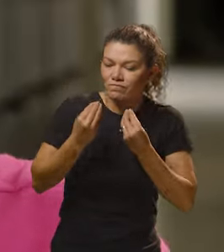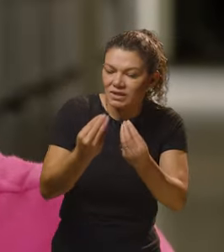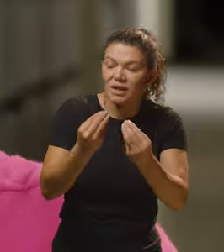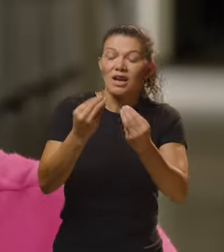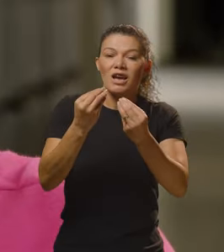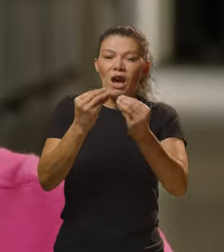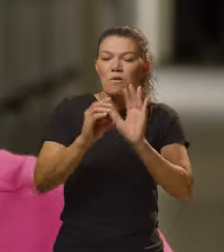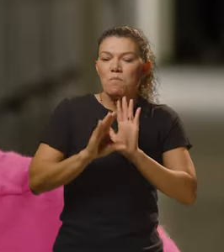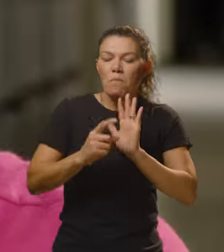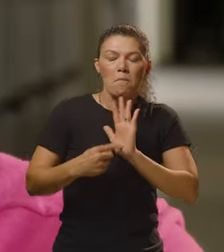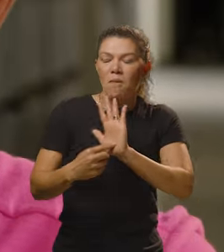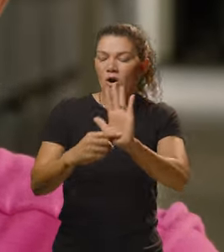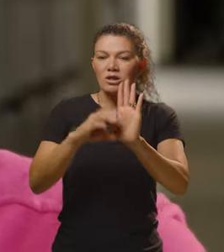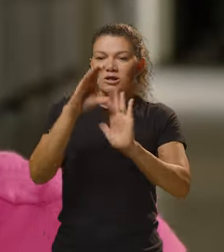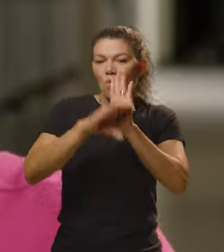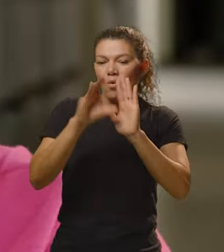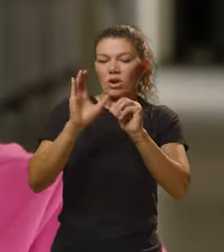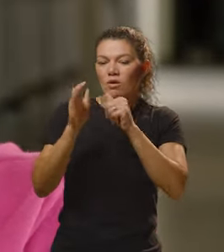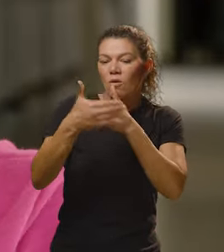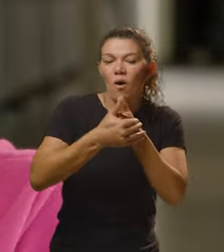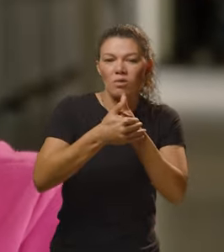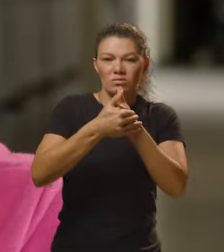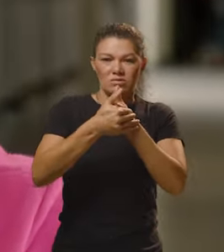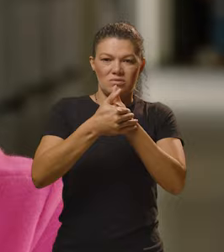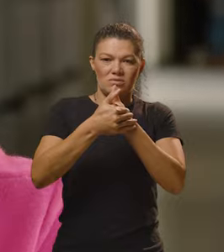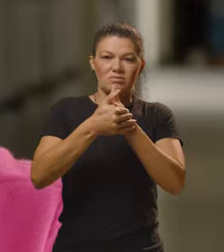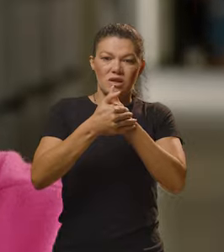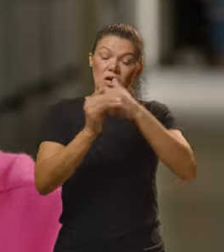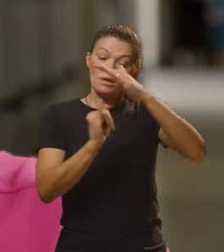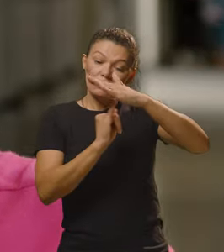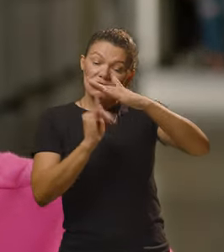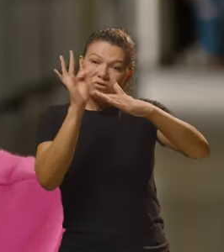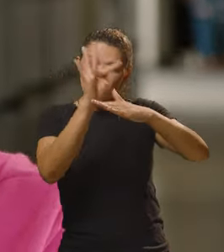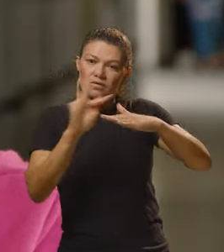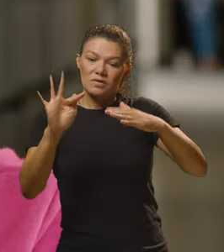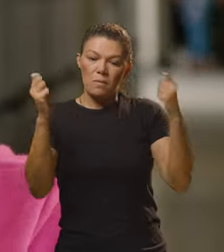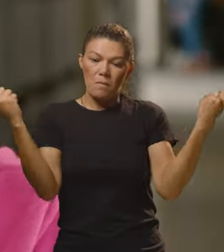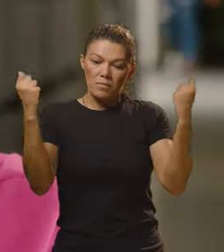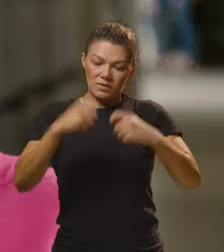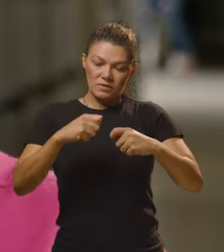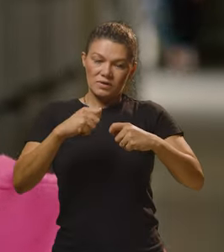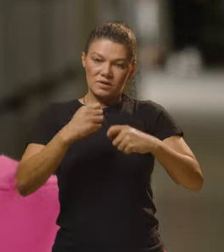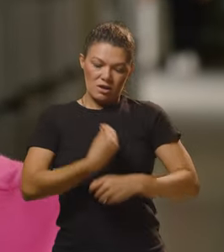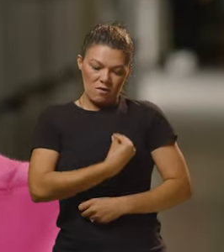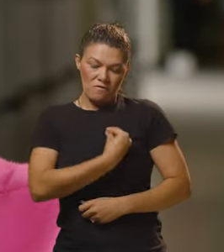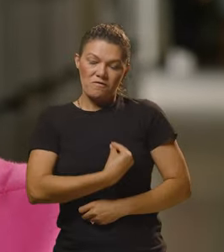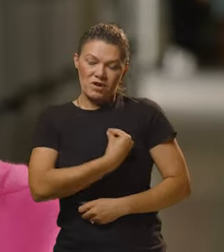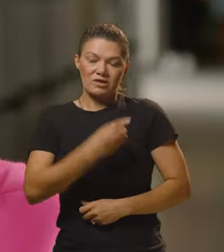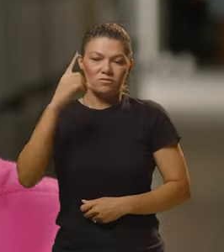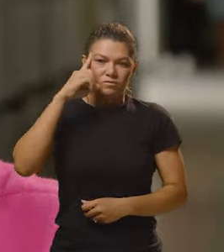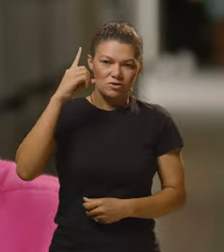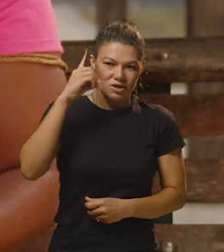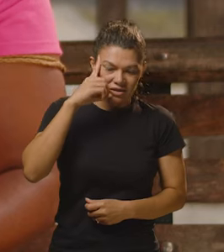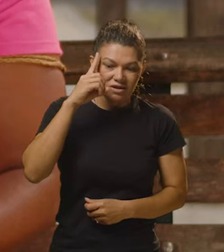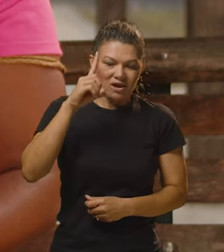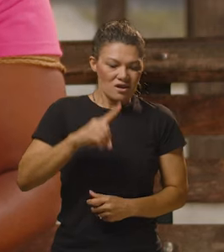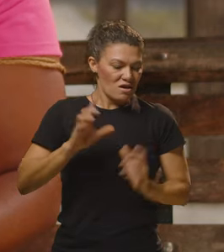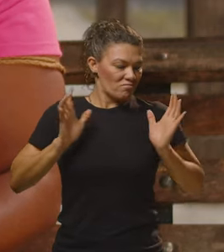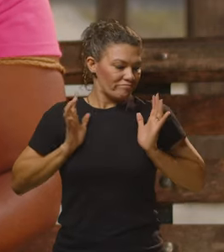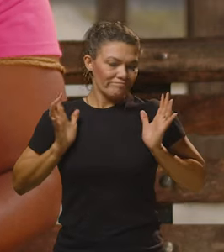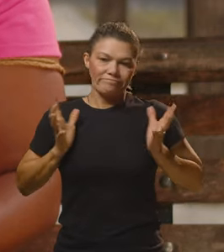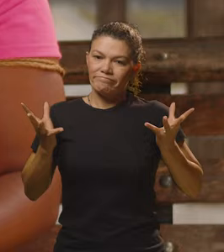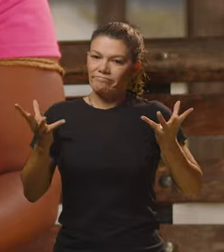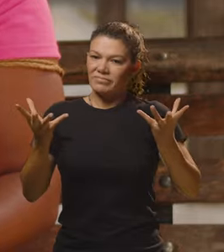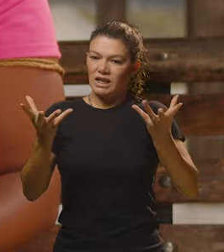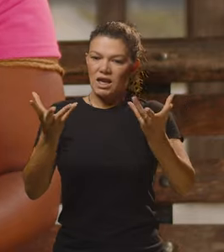e aí eu vou trazer um pouco do que é o currículo oculto, né, do que o cotidiano dos institutos federais proporciona enquanto vivências. E é